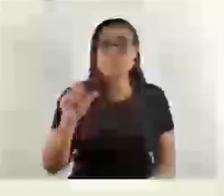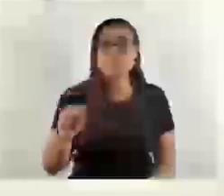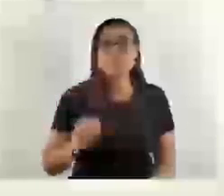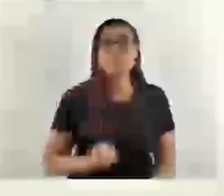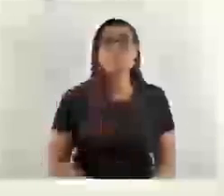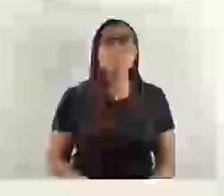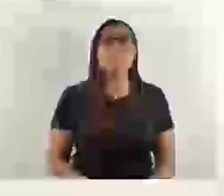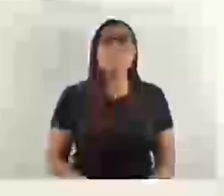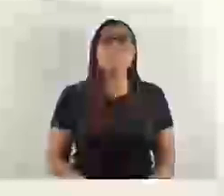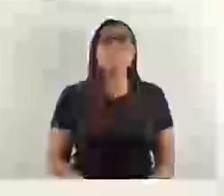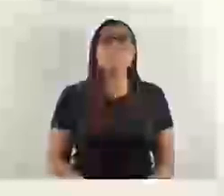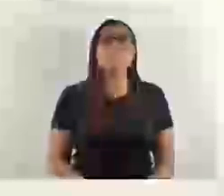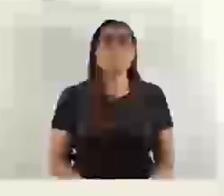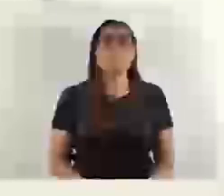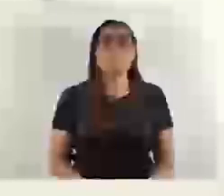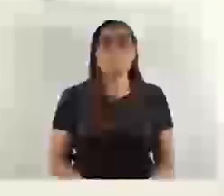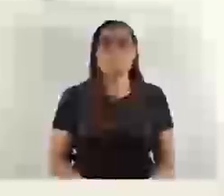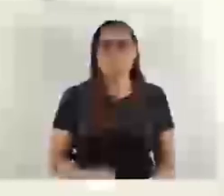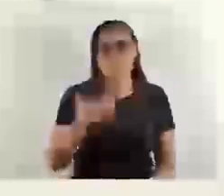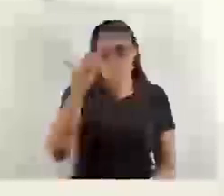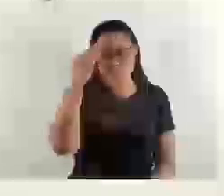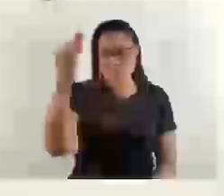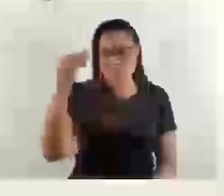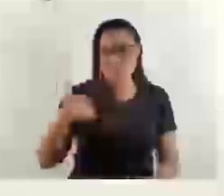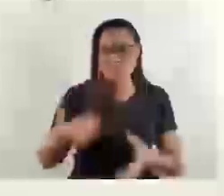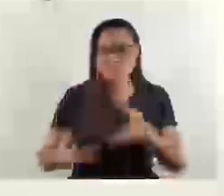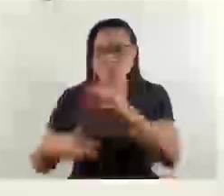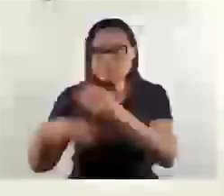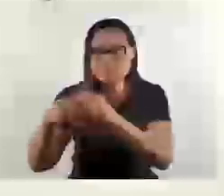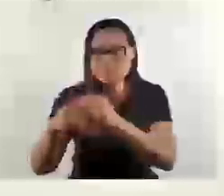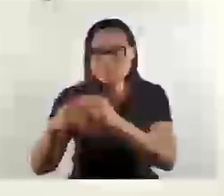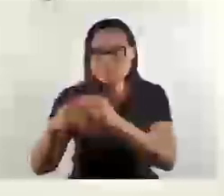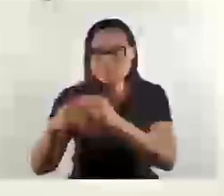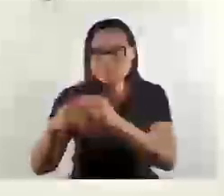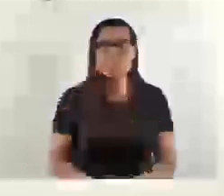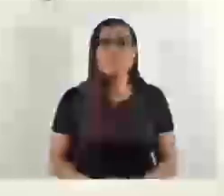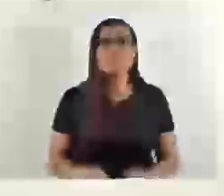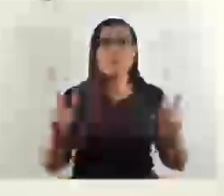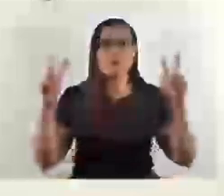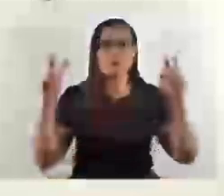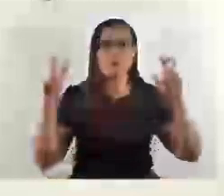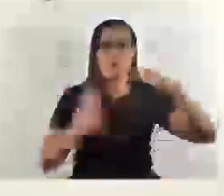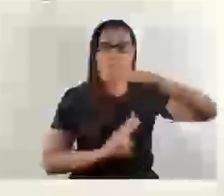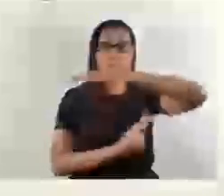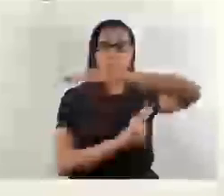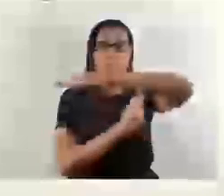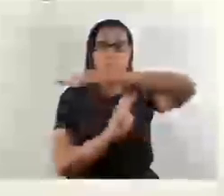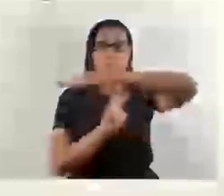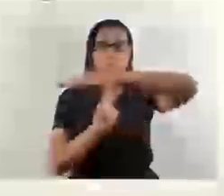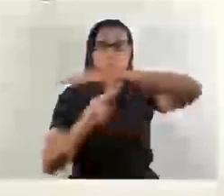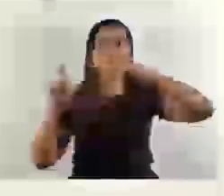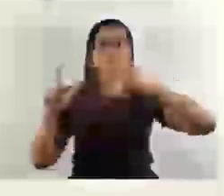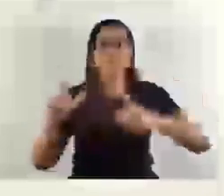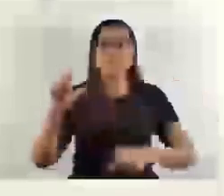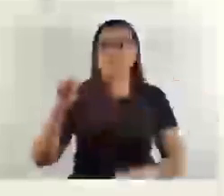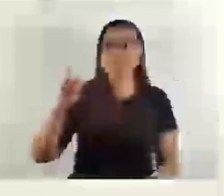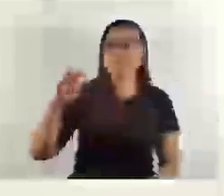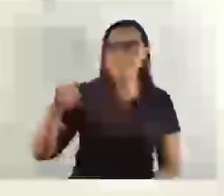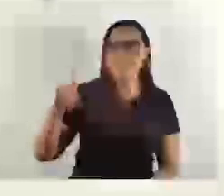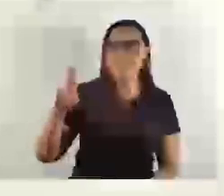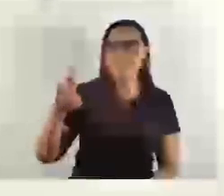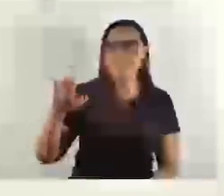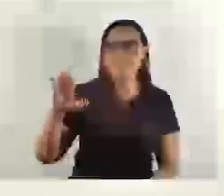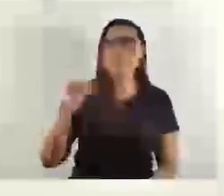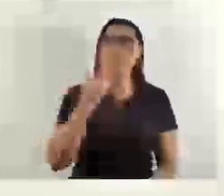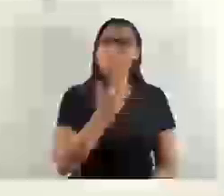Vereador Fernando, obrigado pela parte, só para poder contribuir. Referente às pontes ali do Cipris, eu também já fiz a indicação ali, realmente aquela ponte é